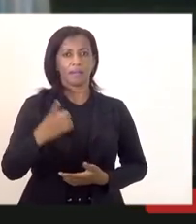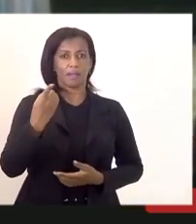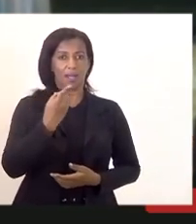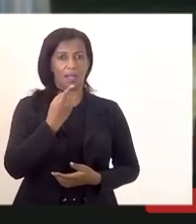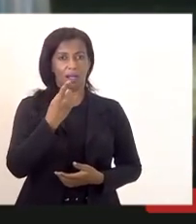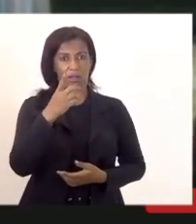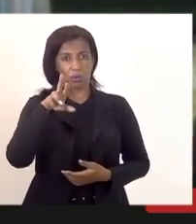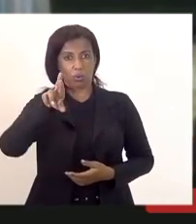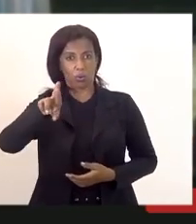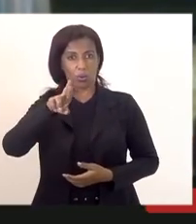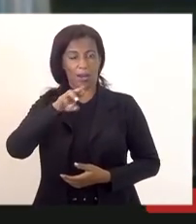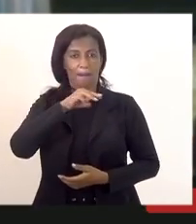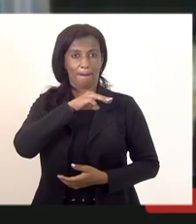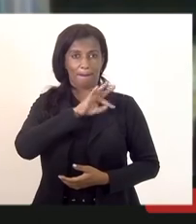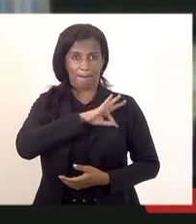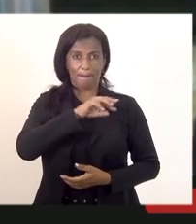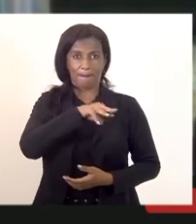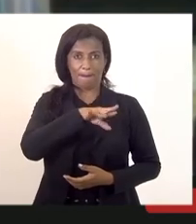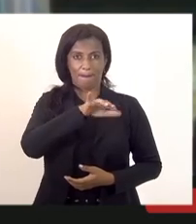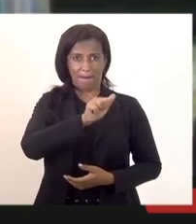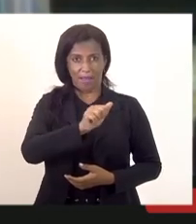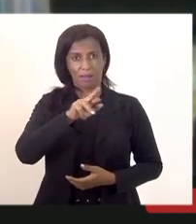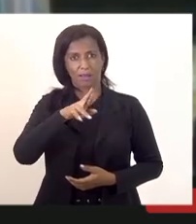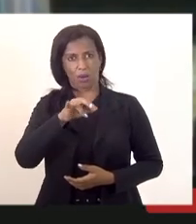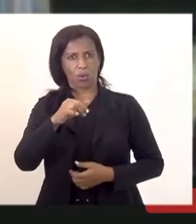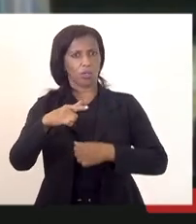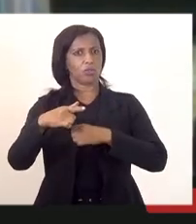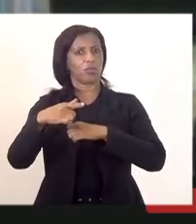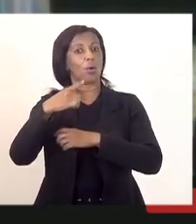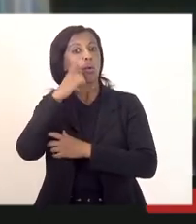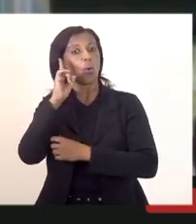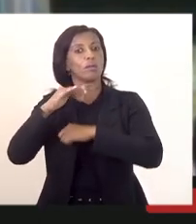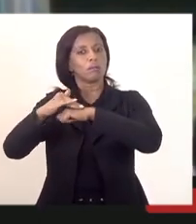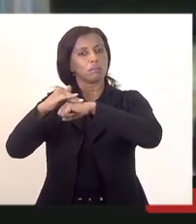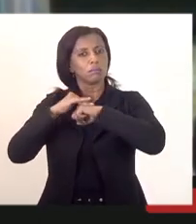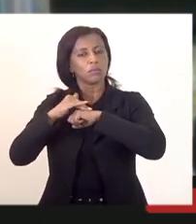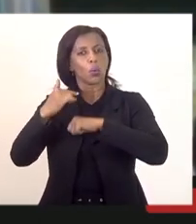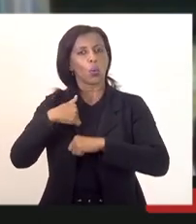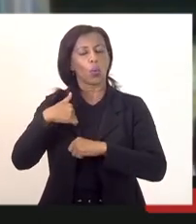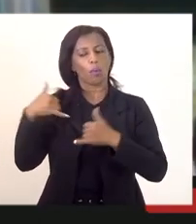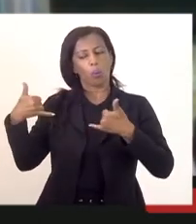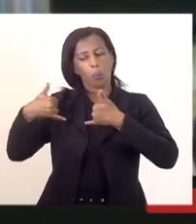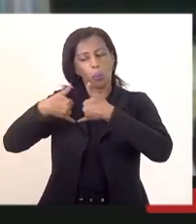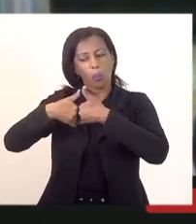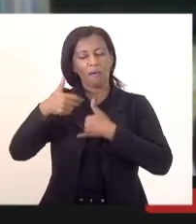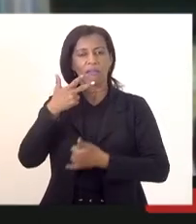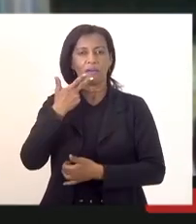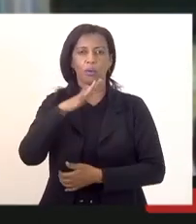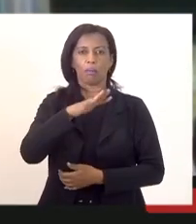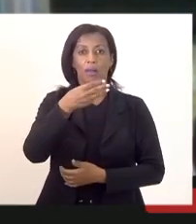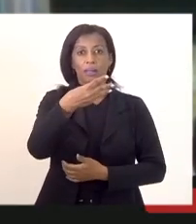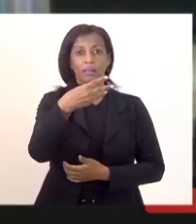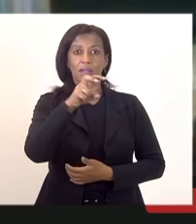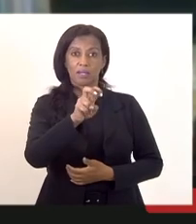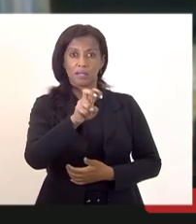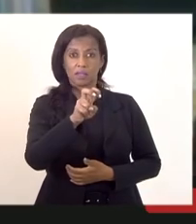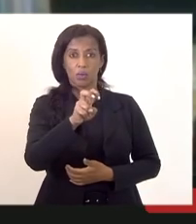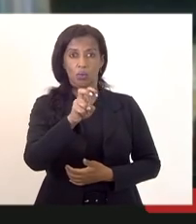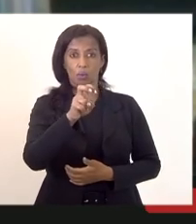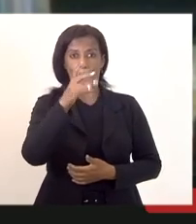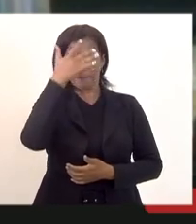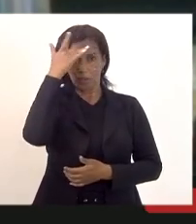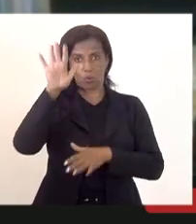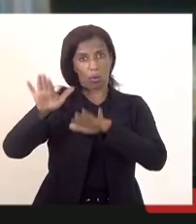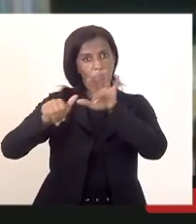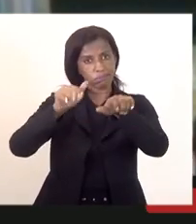Rocha deputada Marta Rocha ontem conversando comigo no telefone falou em um número de 35 candidatos e